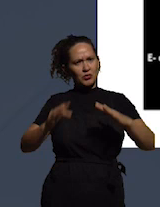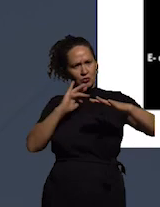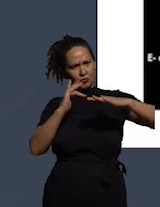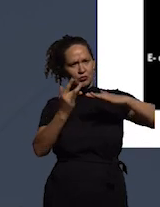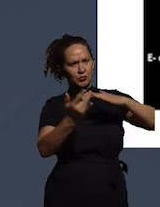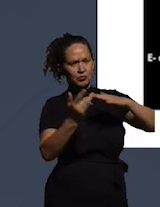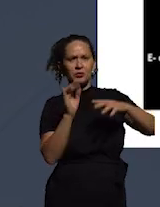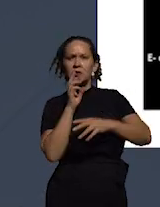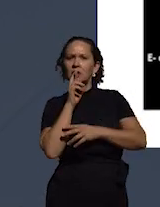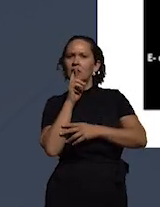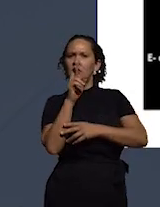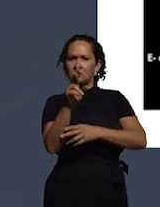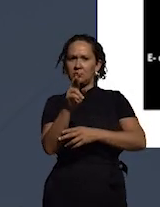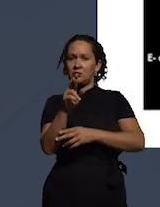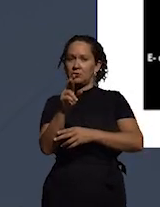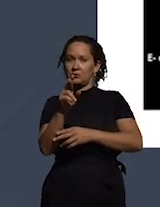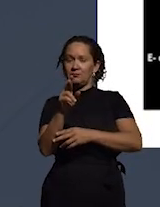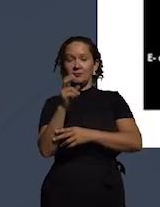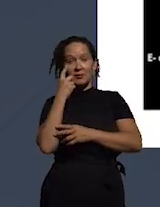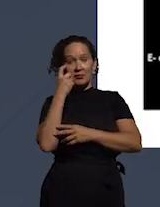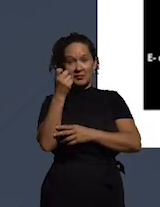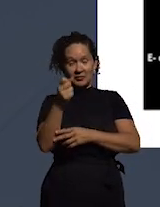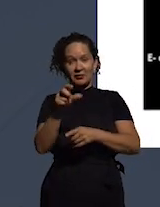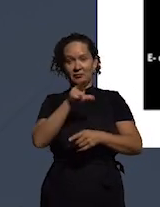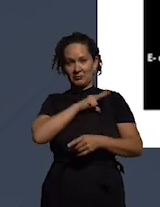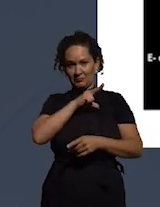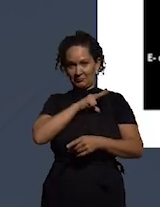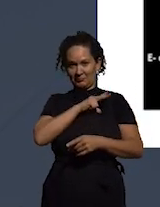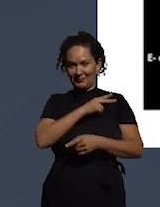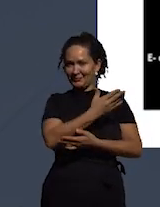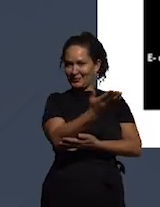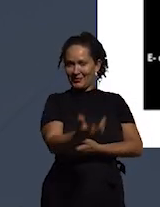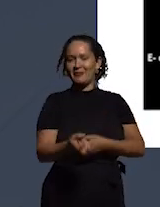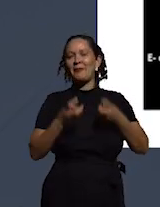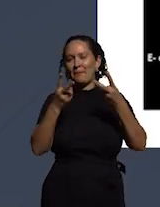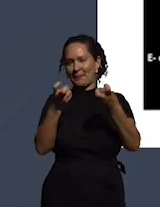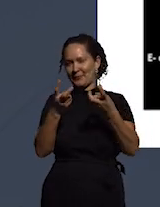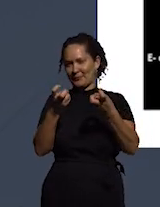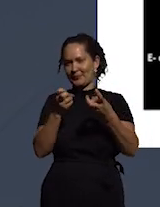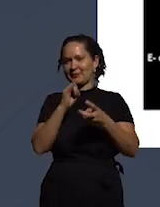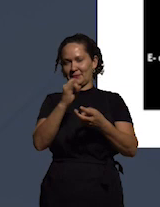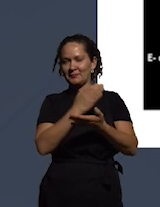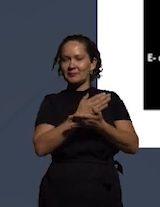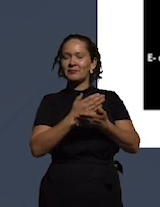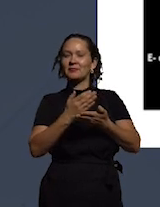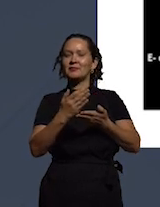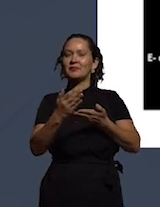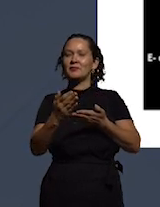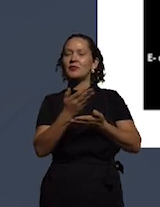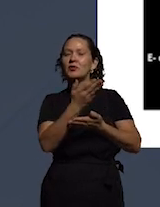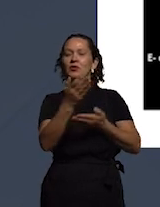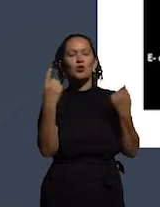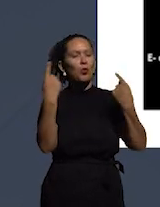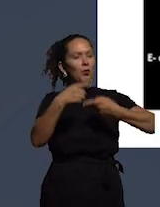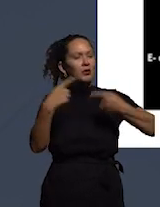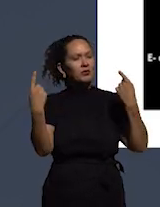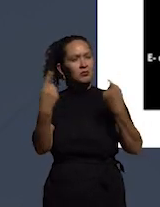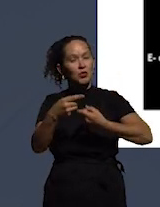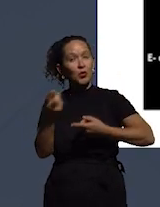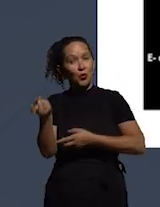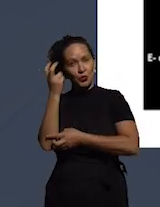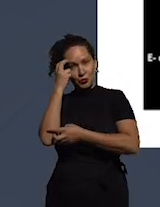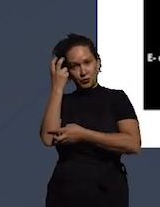responde aos interesses privados então vocês podem ver por si próprios uma vez que você começa a combater essa cultura